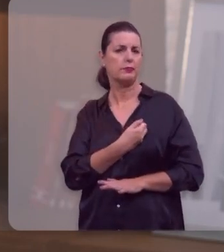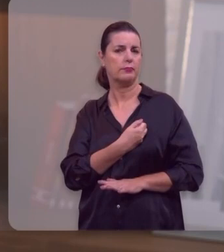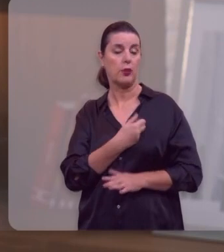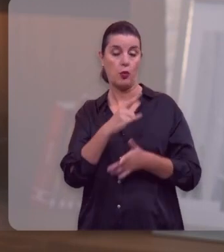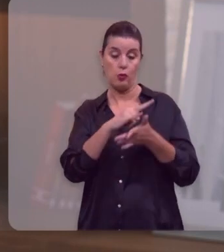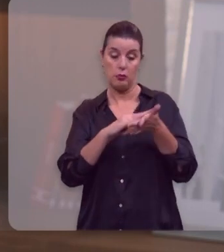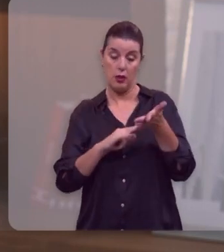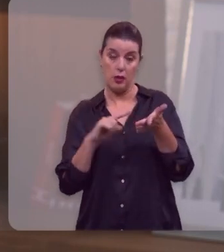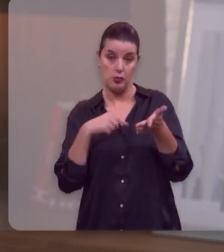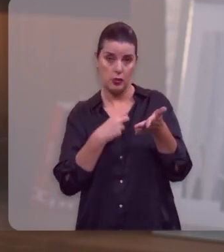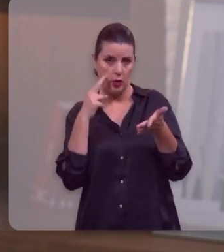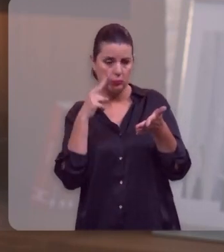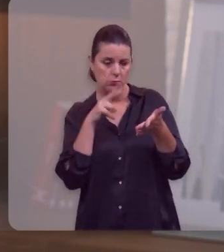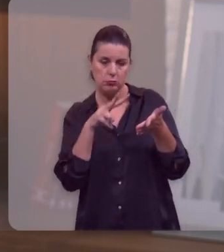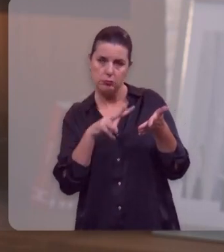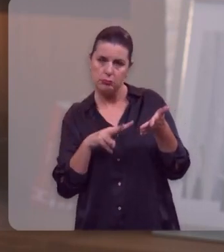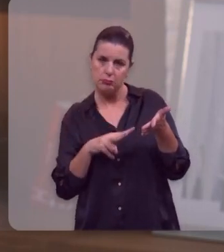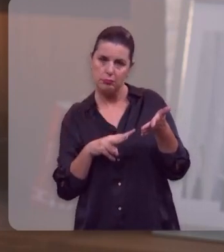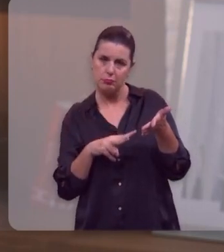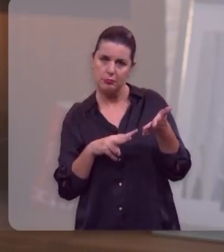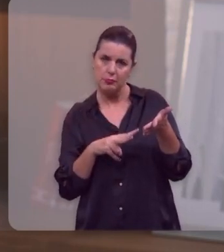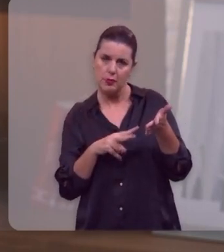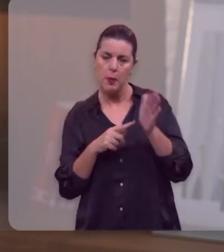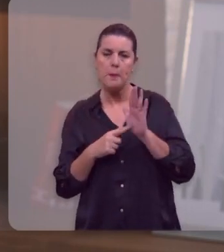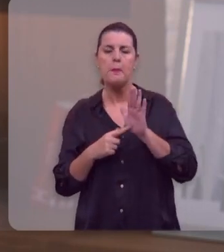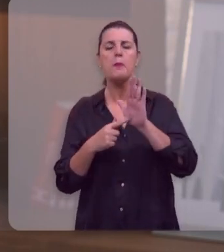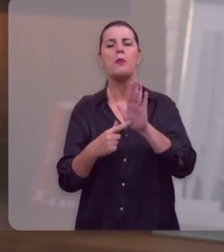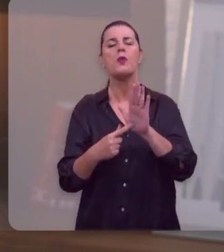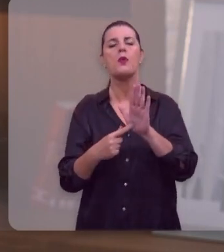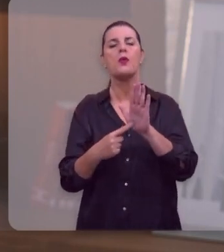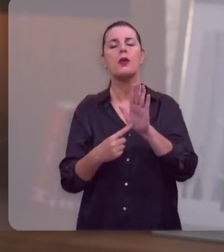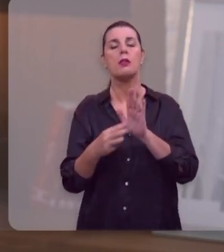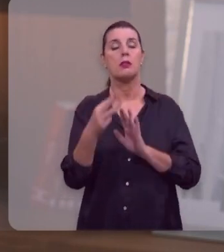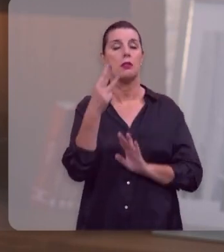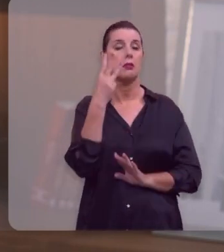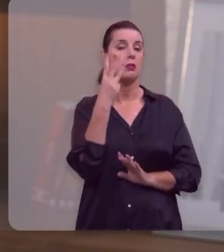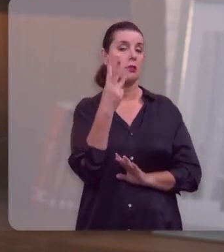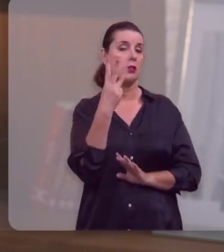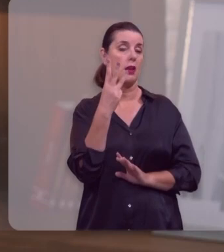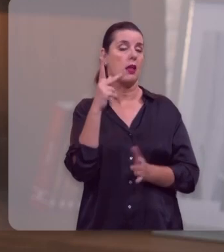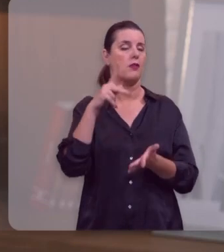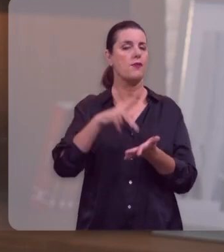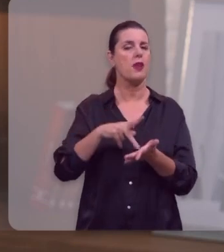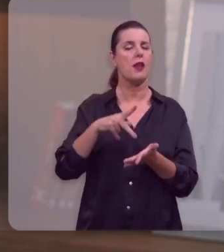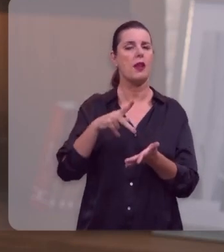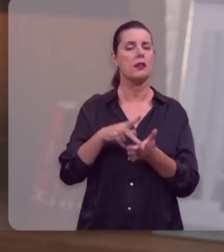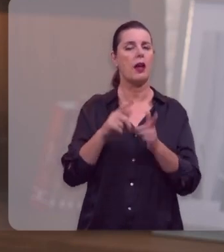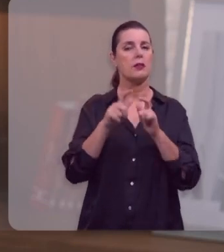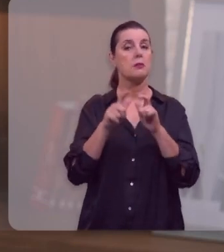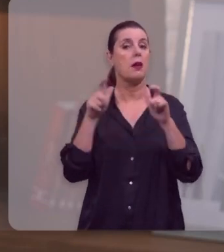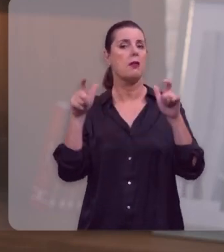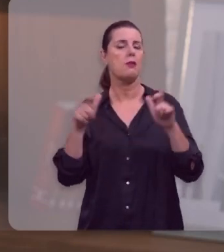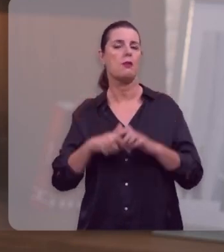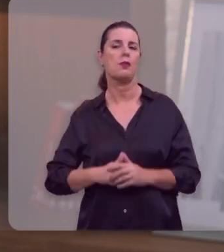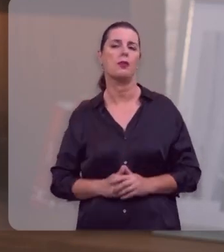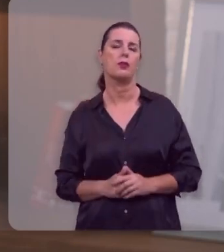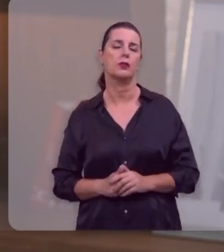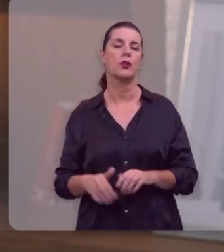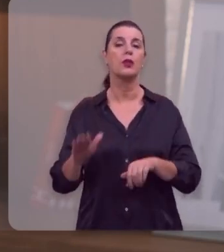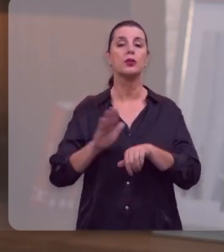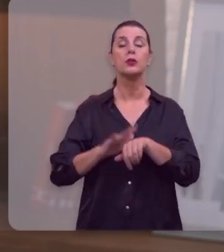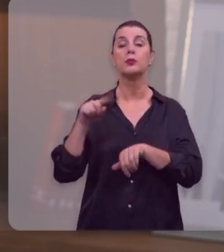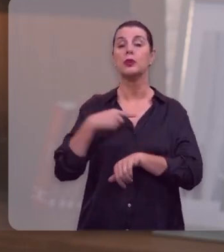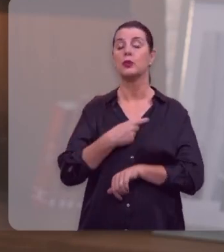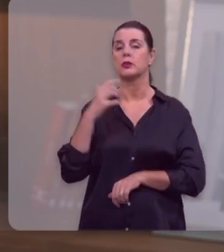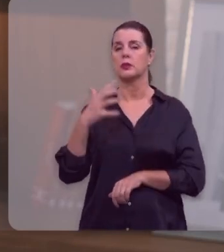texto que acabamos de ouvir, ele vai mostrar três verdades magnas sobre a